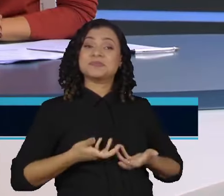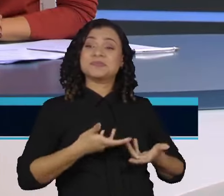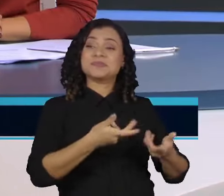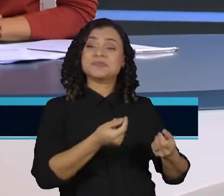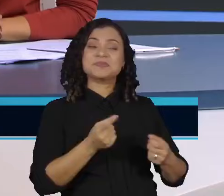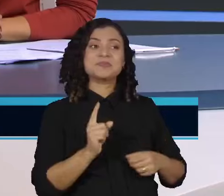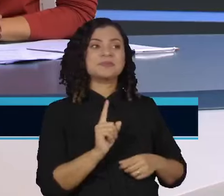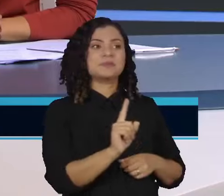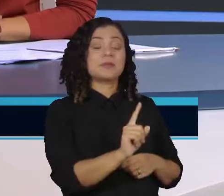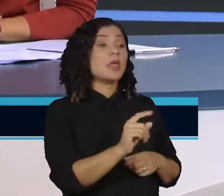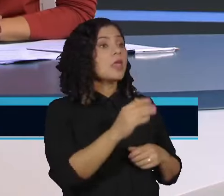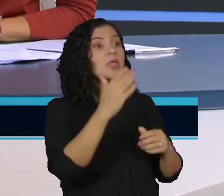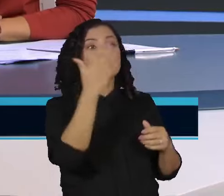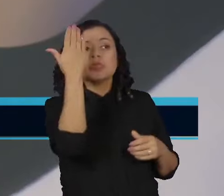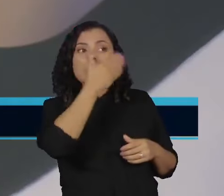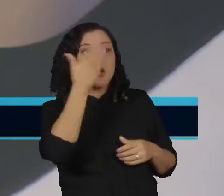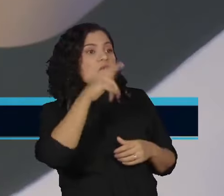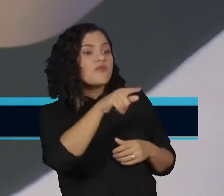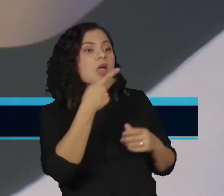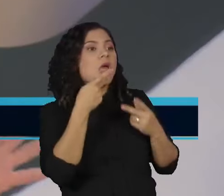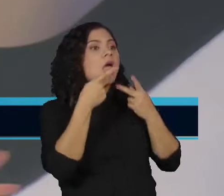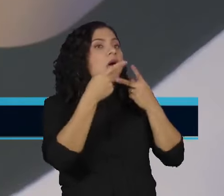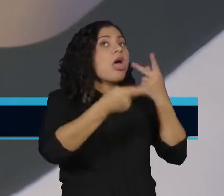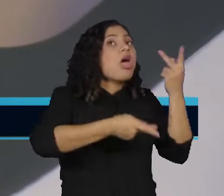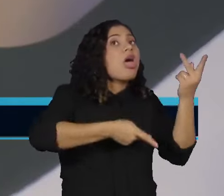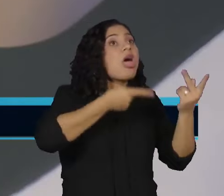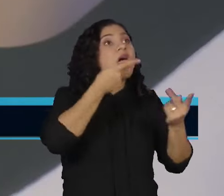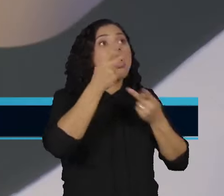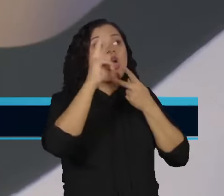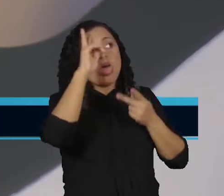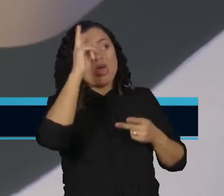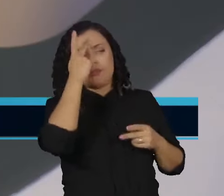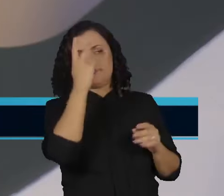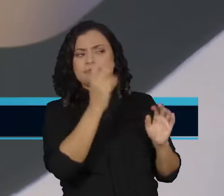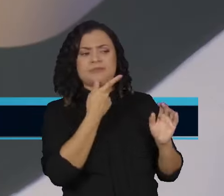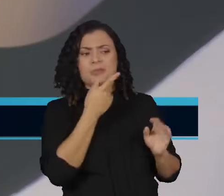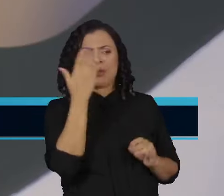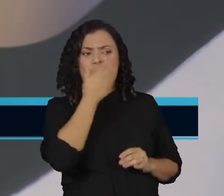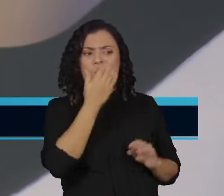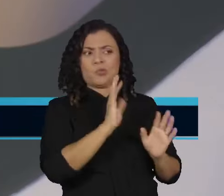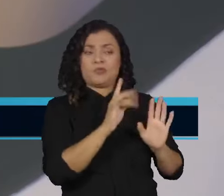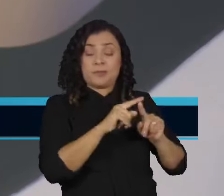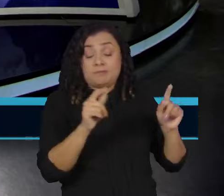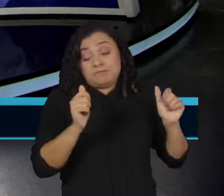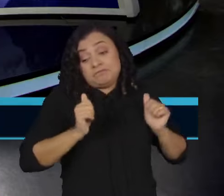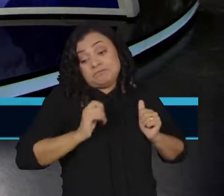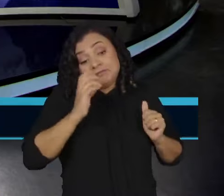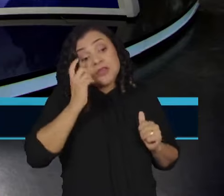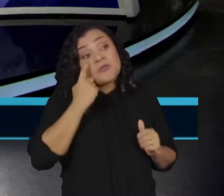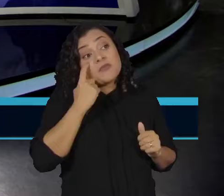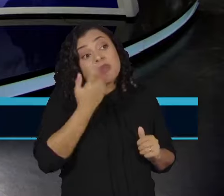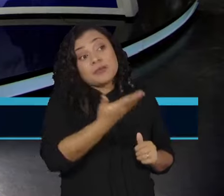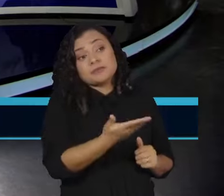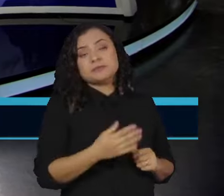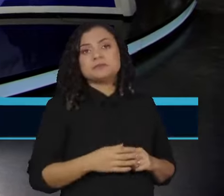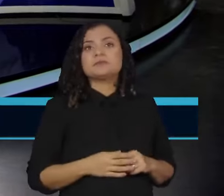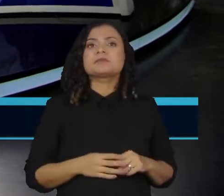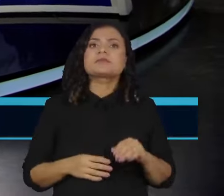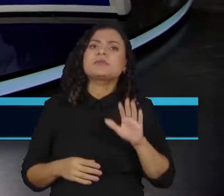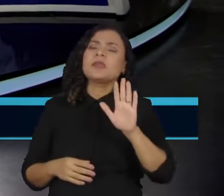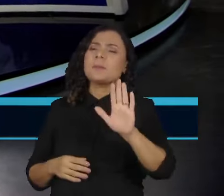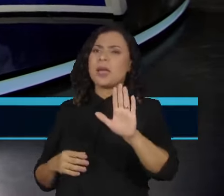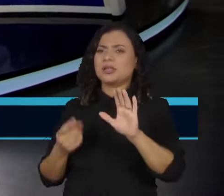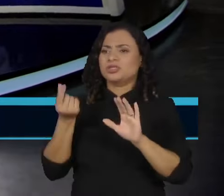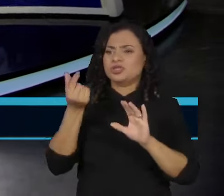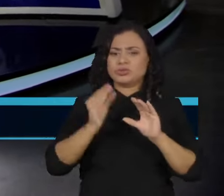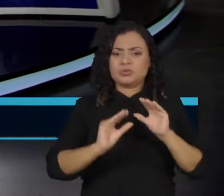Não vi ela dar nenhuma declaração específica tentando se retratar em relação a isso. Mas, enfim. Agora, e a distribuição de dividendos? Foi